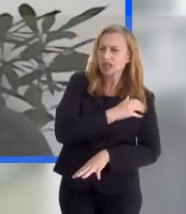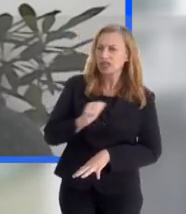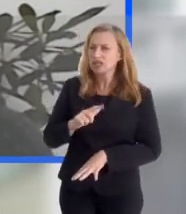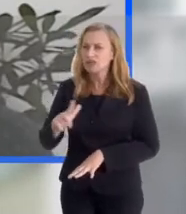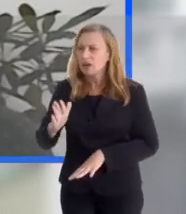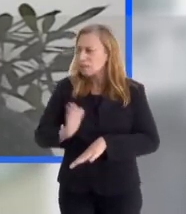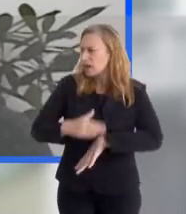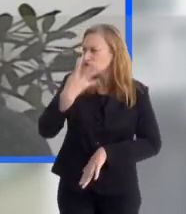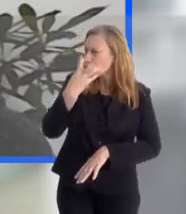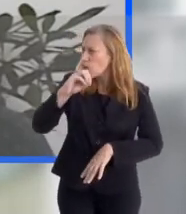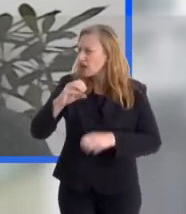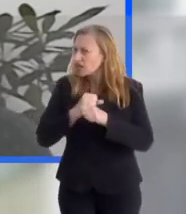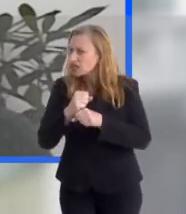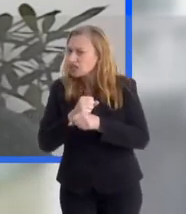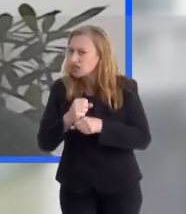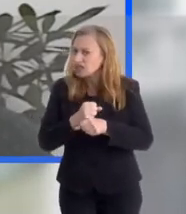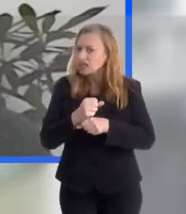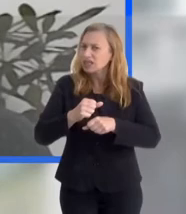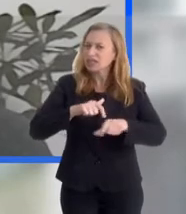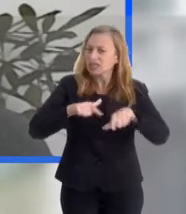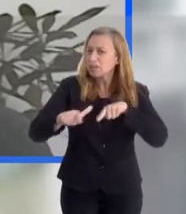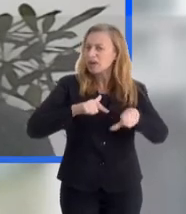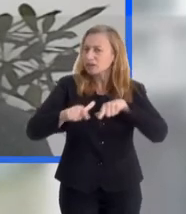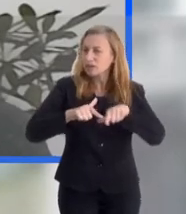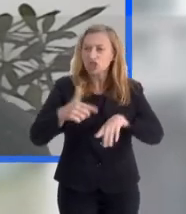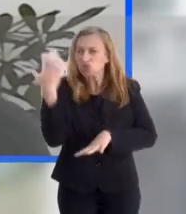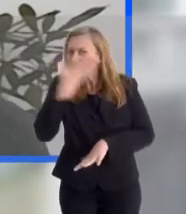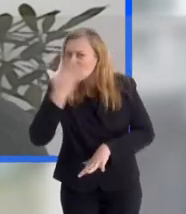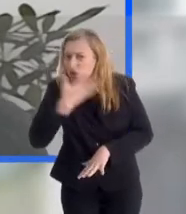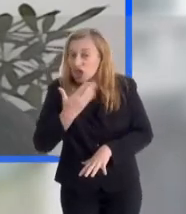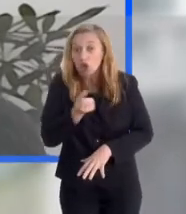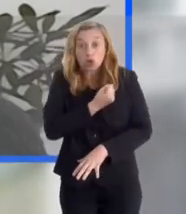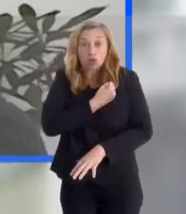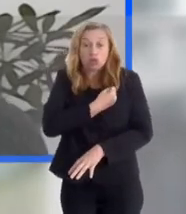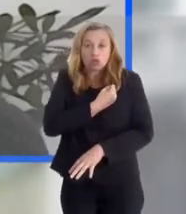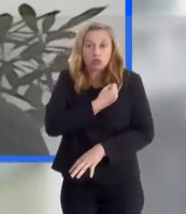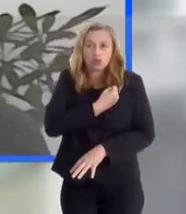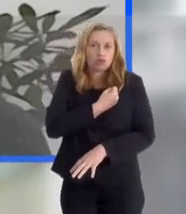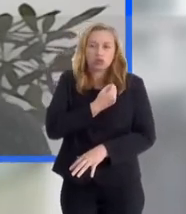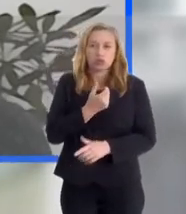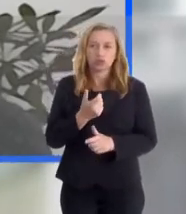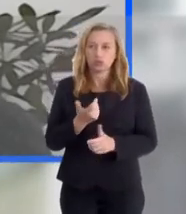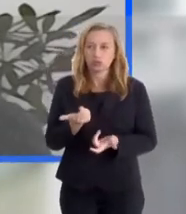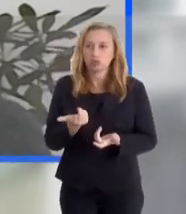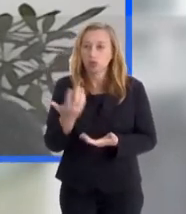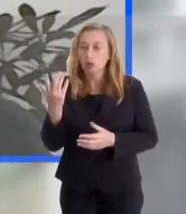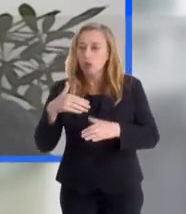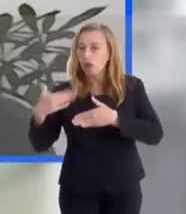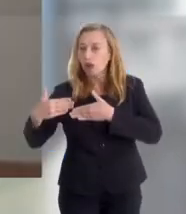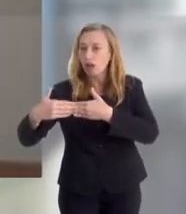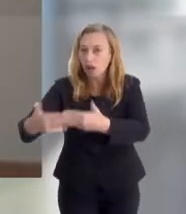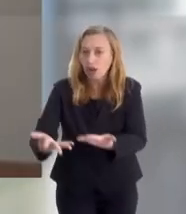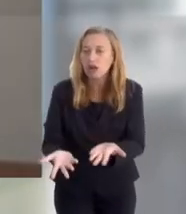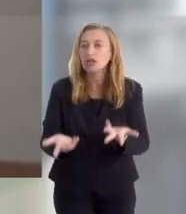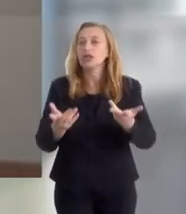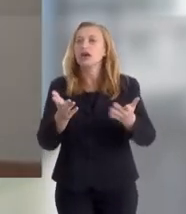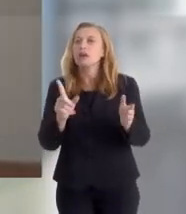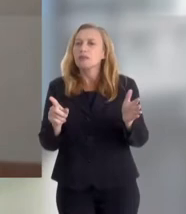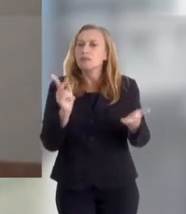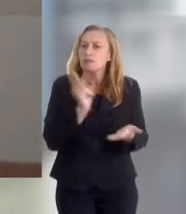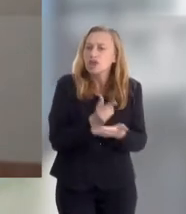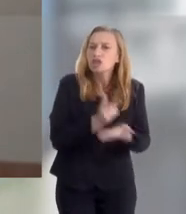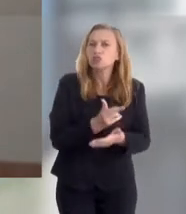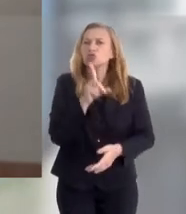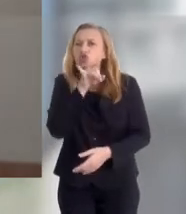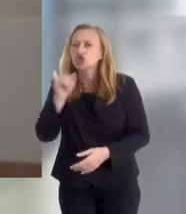militares já se arrastam mais de 40 anos, né? É operação atrás de operação e a gente não vê dados tão positivos assim ao longo dessas décadas, né? Mesmo no